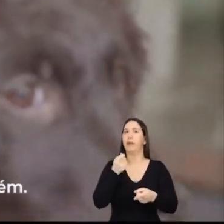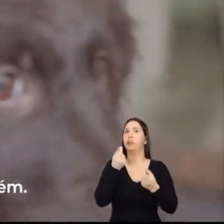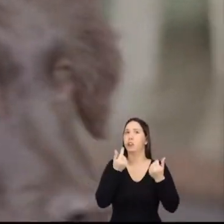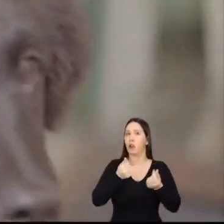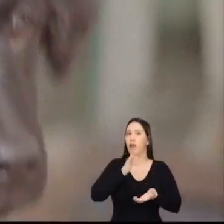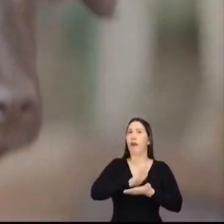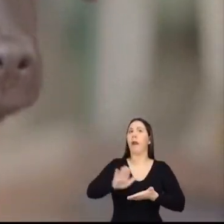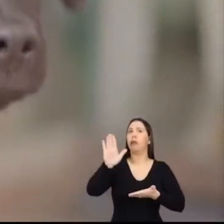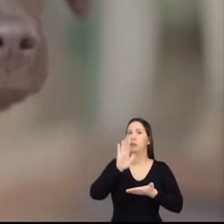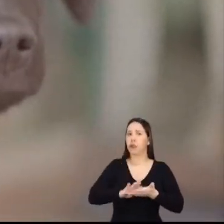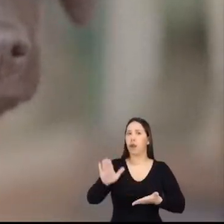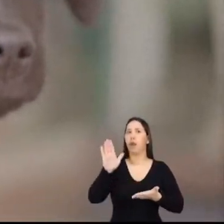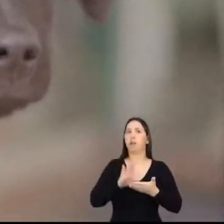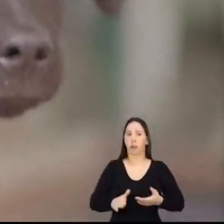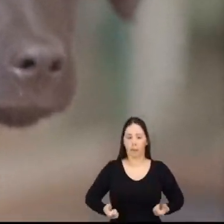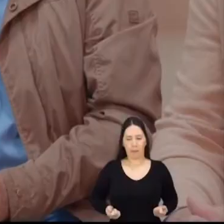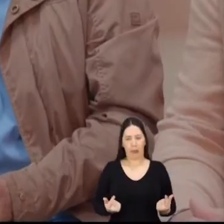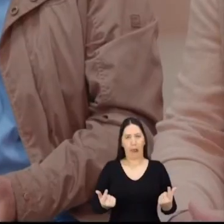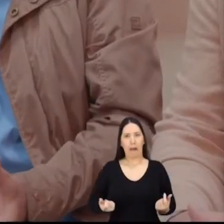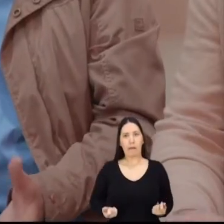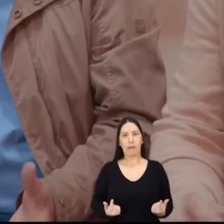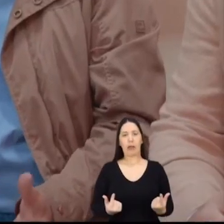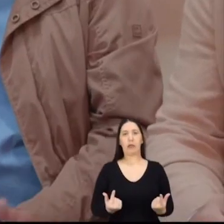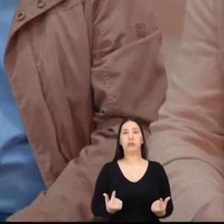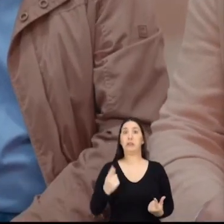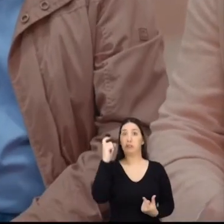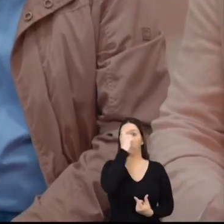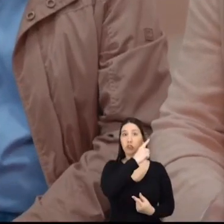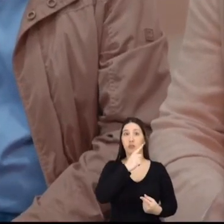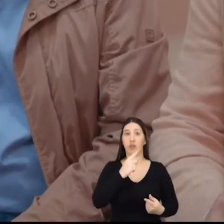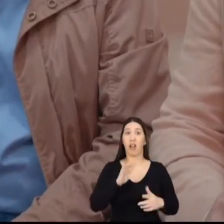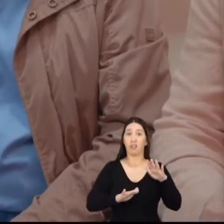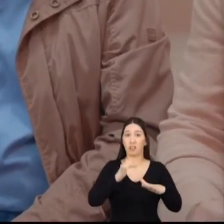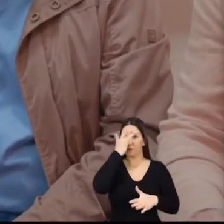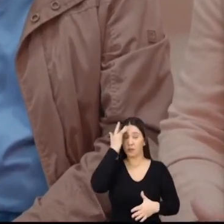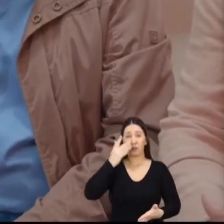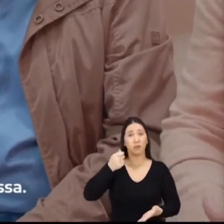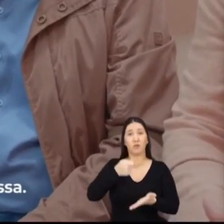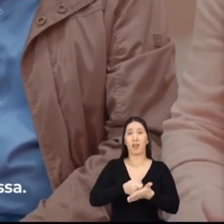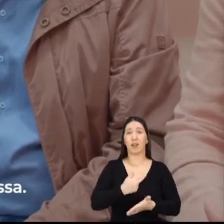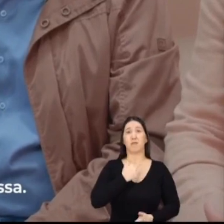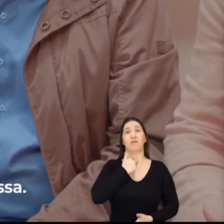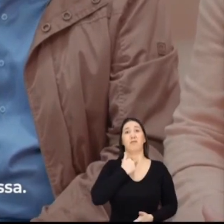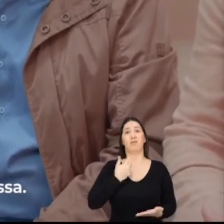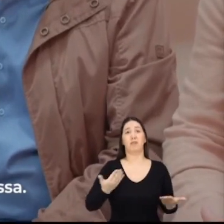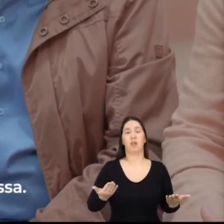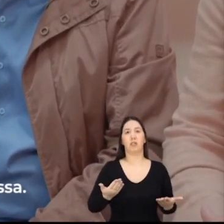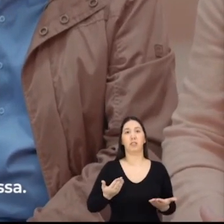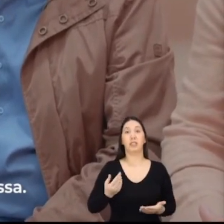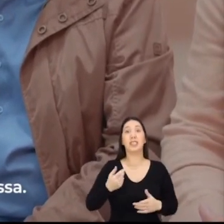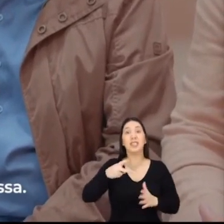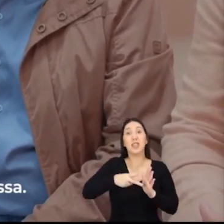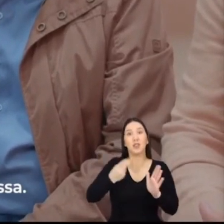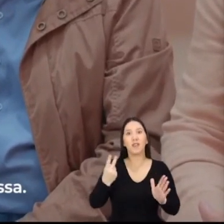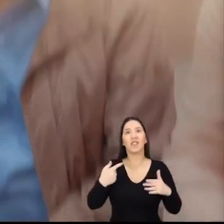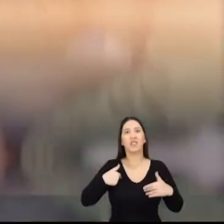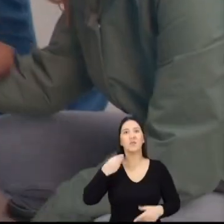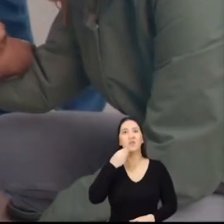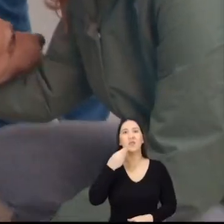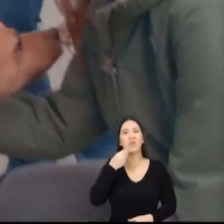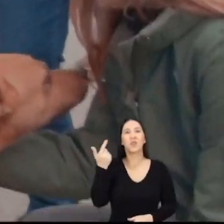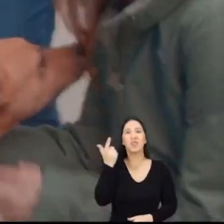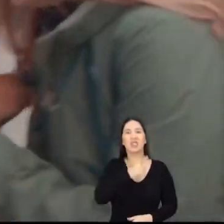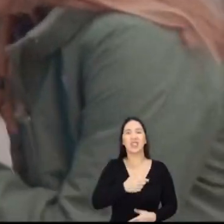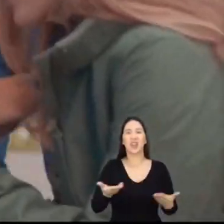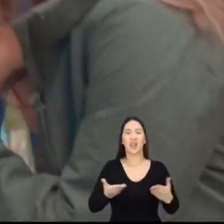bolso também. E as pessoas precisam, né? Sim. E não podem pagar, né? É, essa já é a segunda vez que a parte se cuidou de oportunidade dessa.